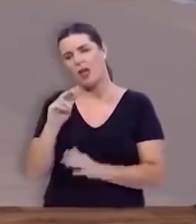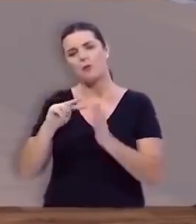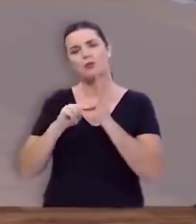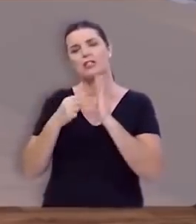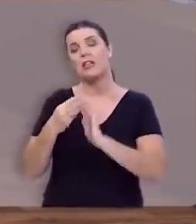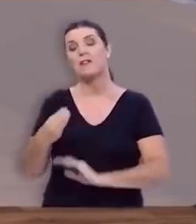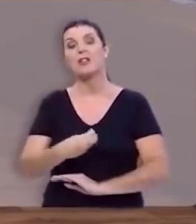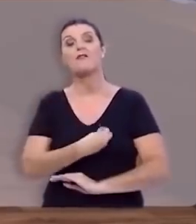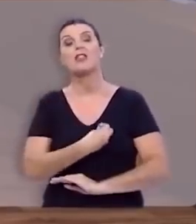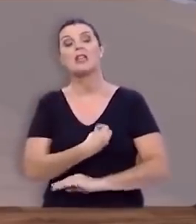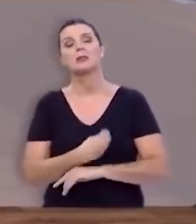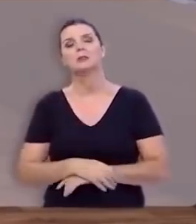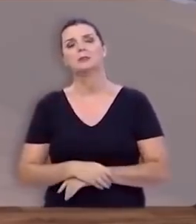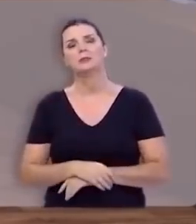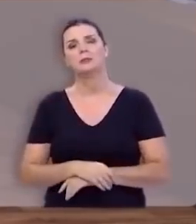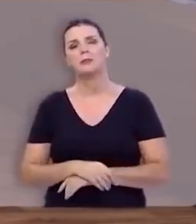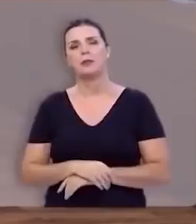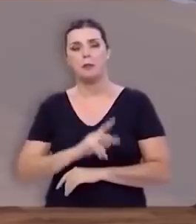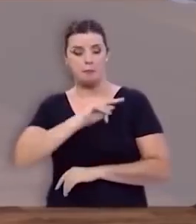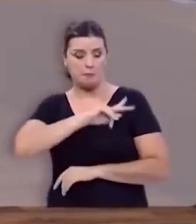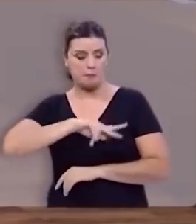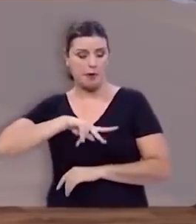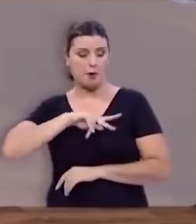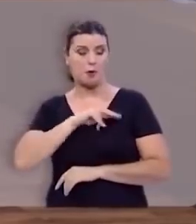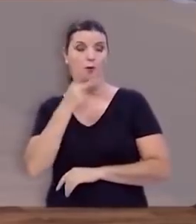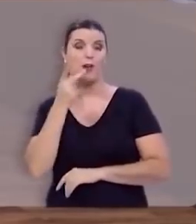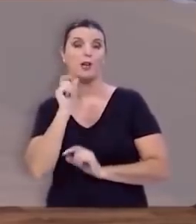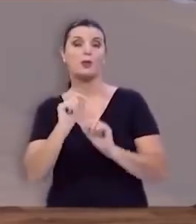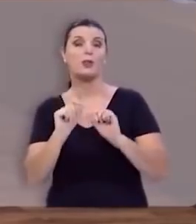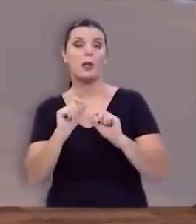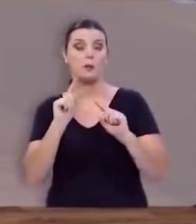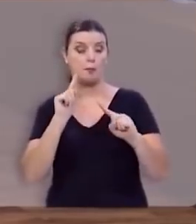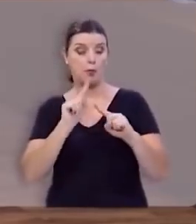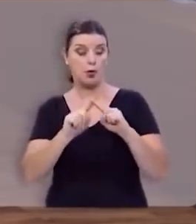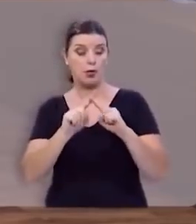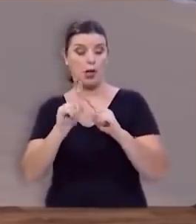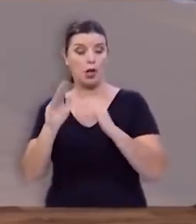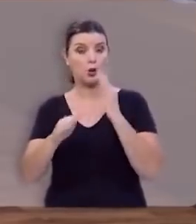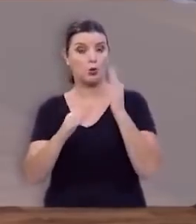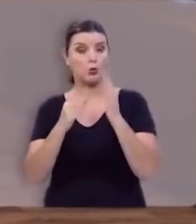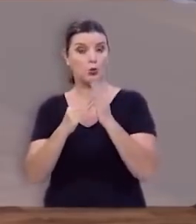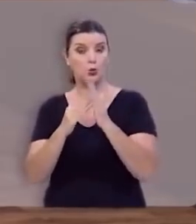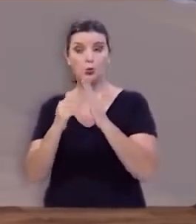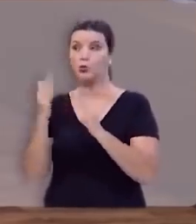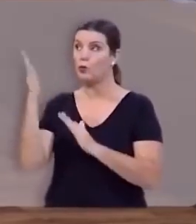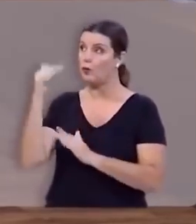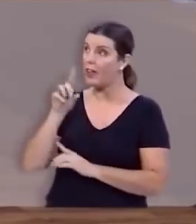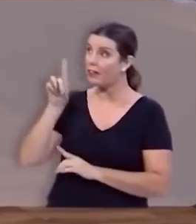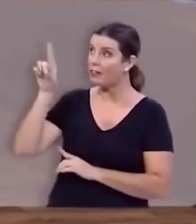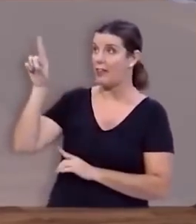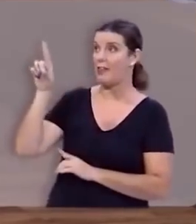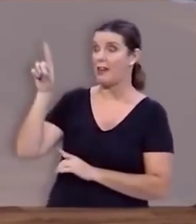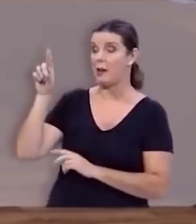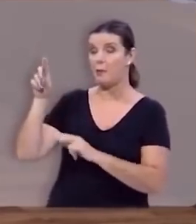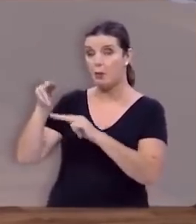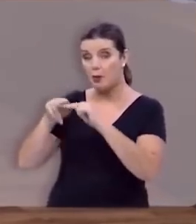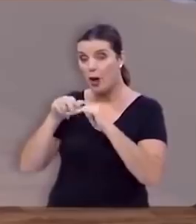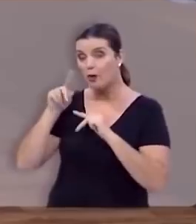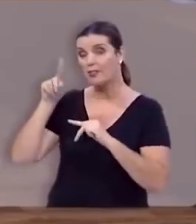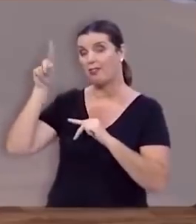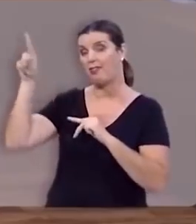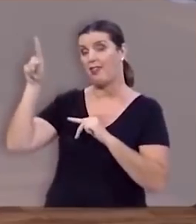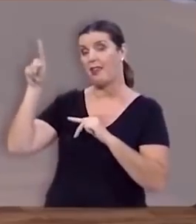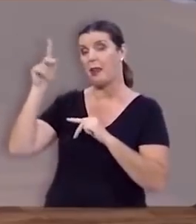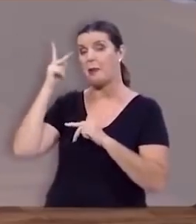O apóstolo Paulo resumiu isso assim, porque tudo vem dele, tudo é por meio dele